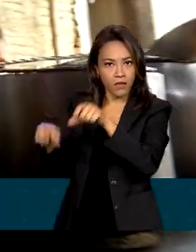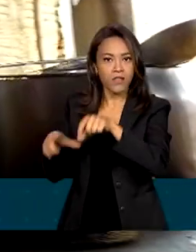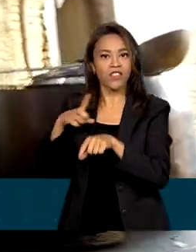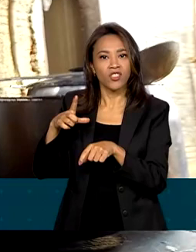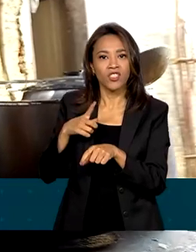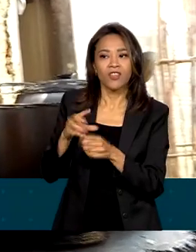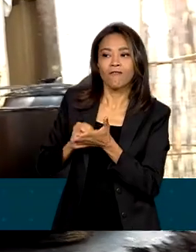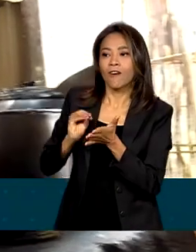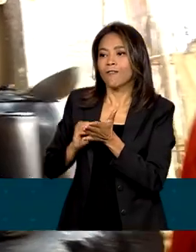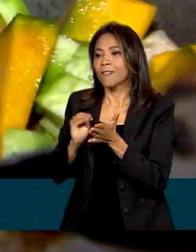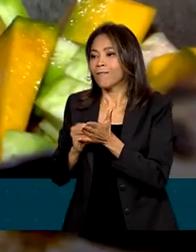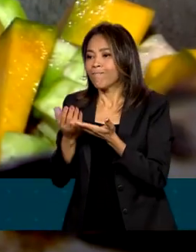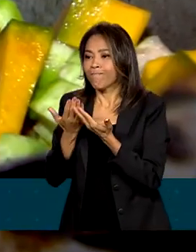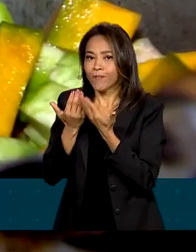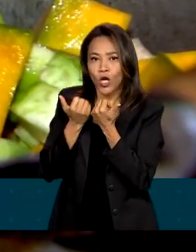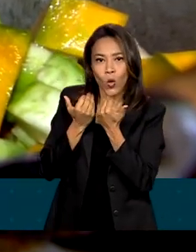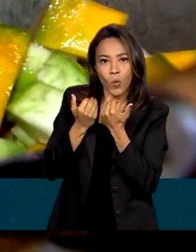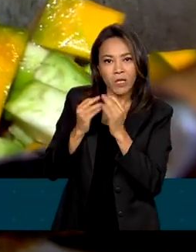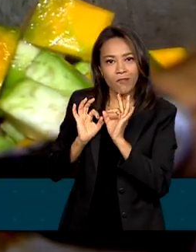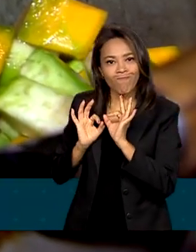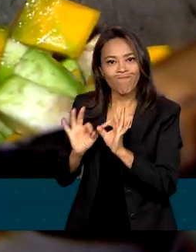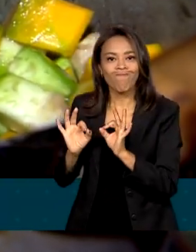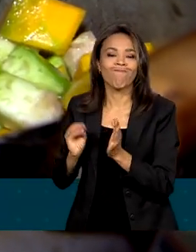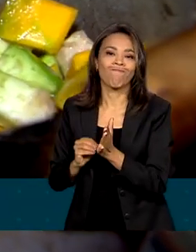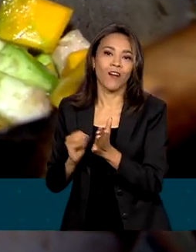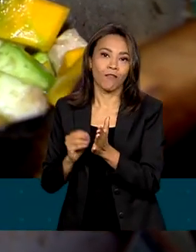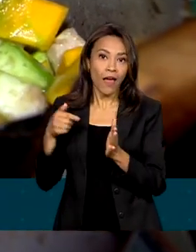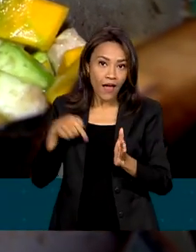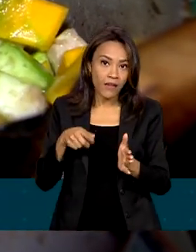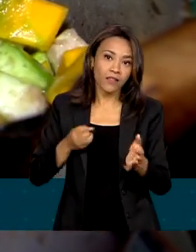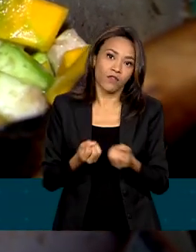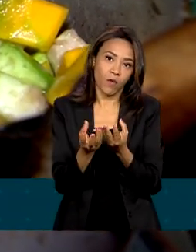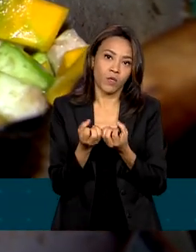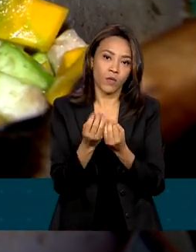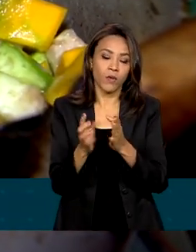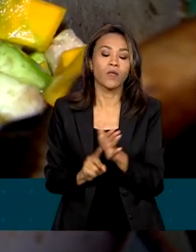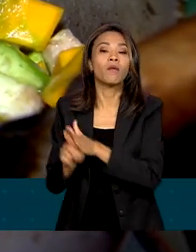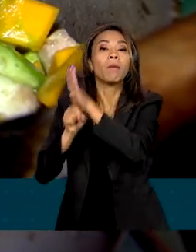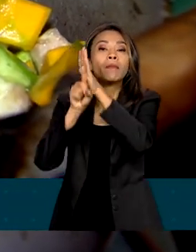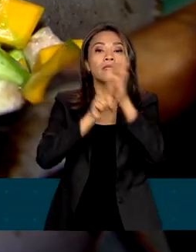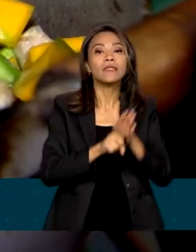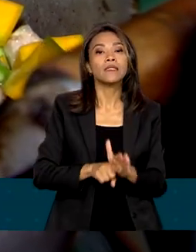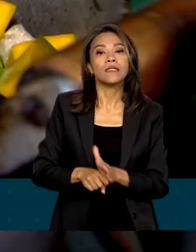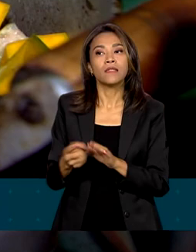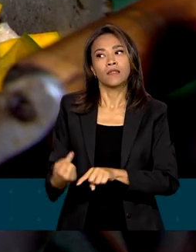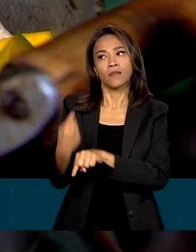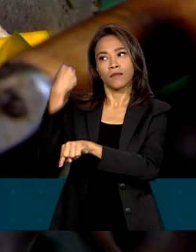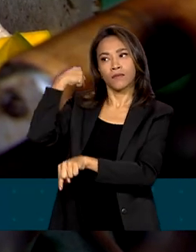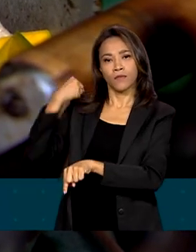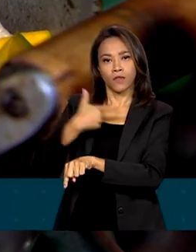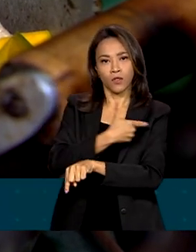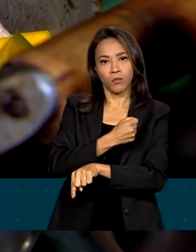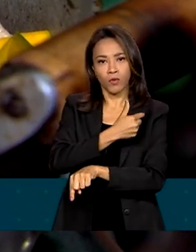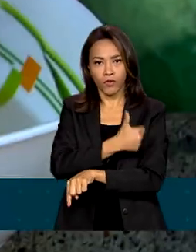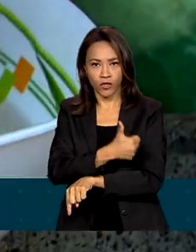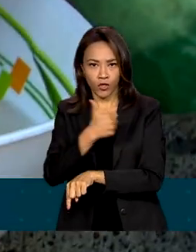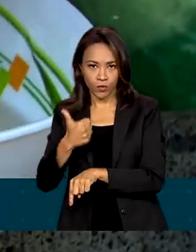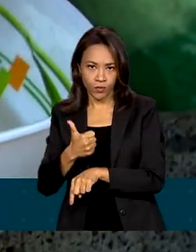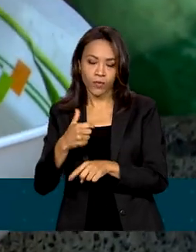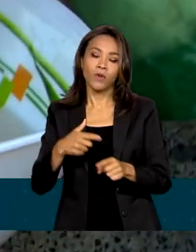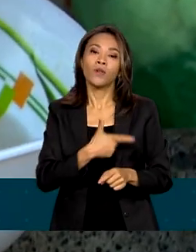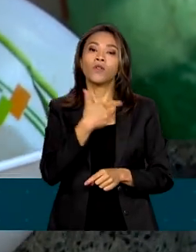insegurança alimentar. Os dados são de um levantamento realizado em 2021-2022